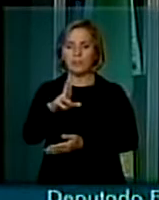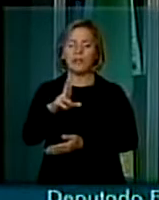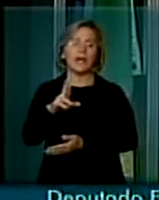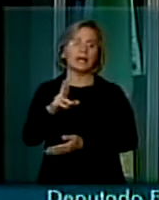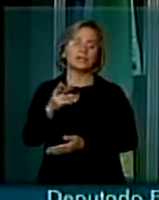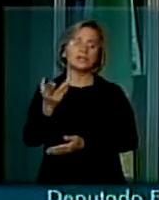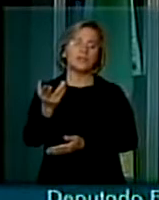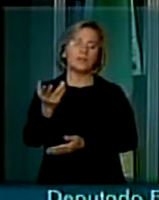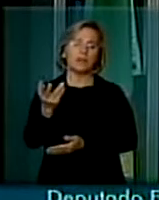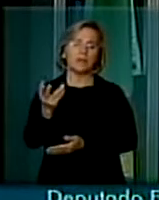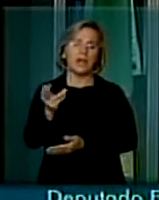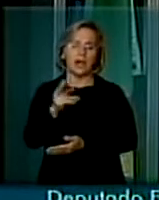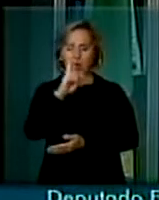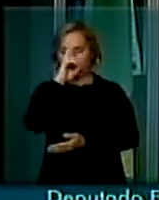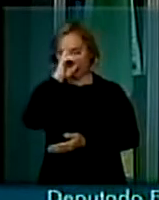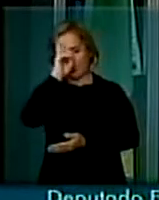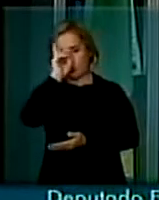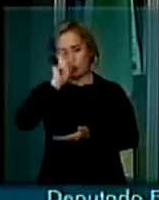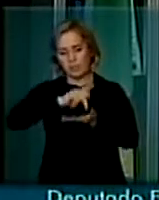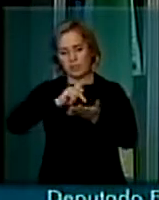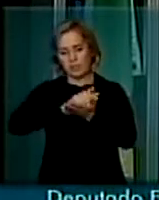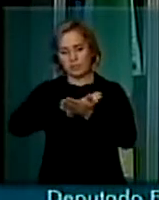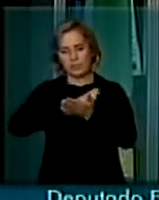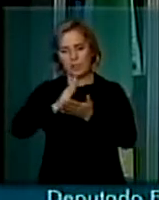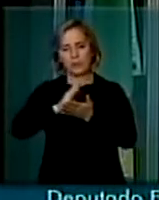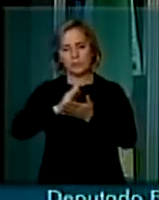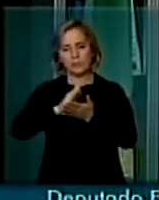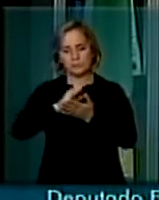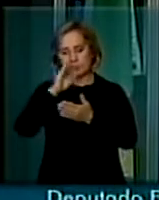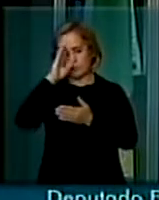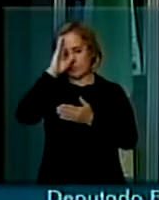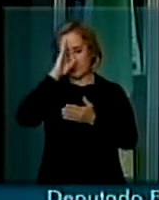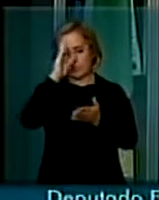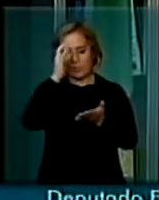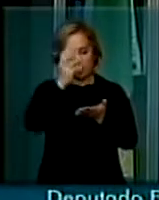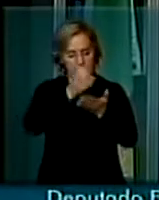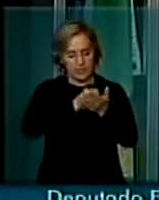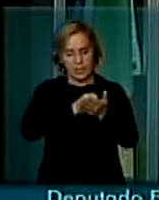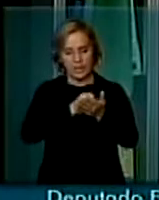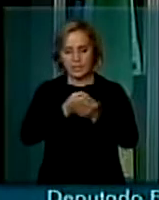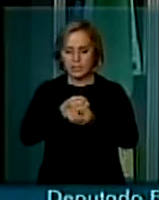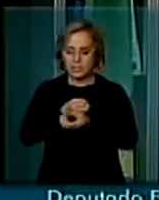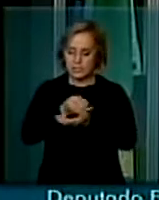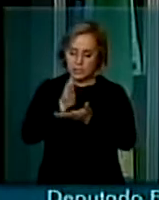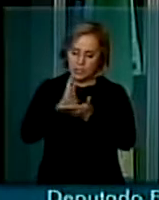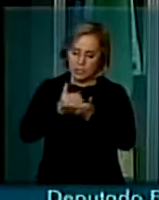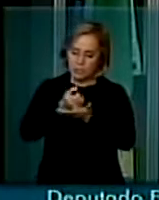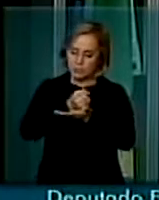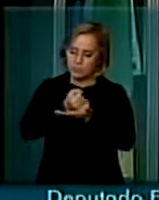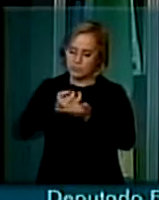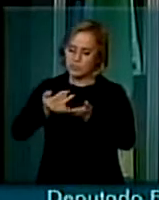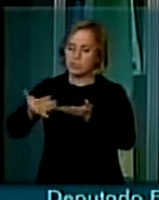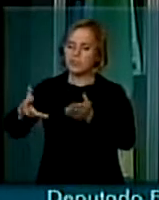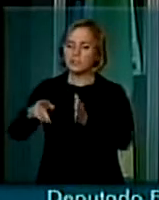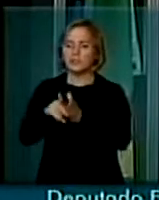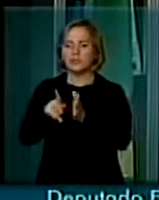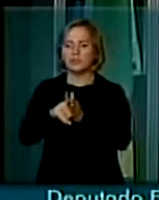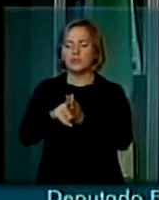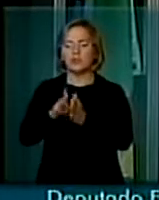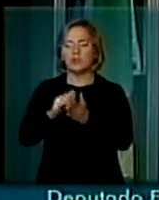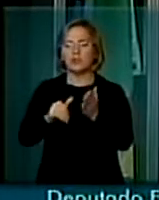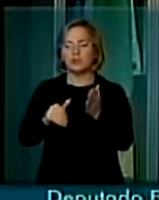sem terra. Fazenda essa, propriedade pecuária, a fazenda está em pleno vapor,